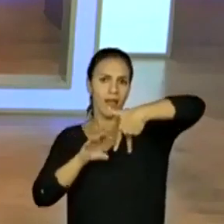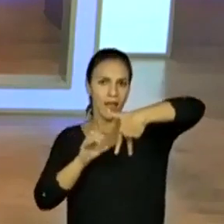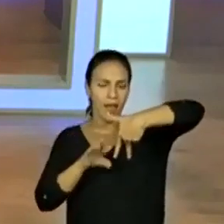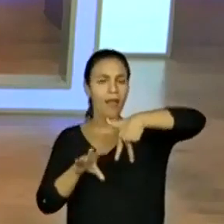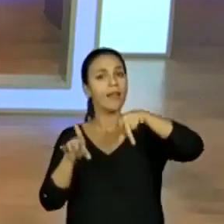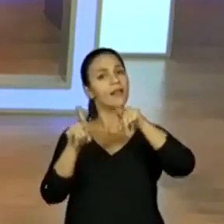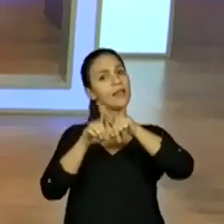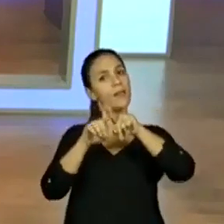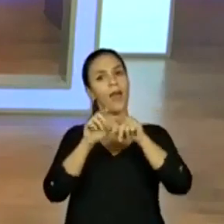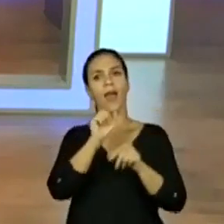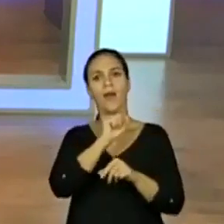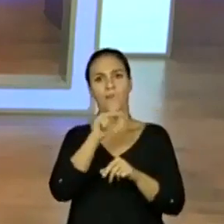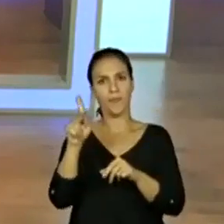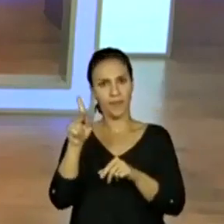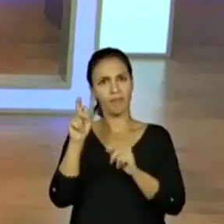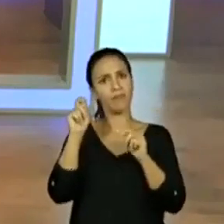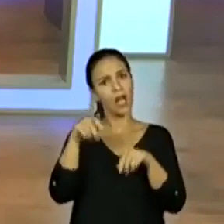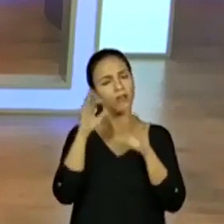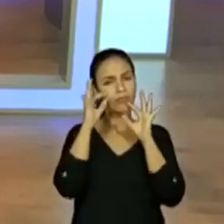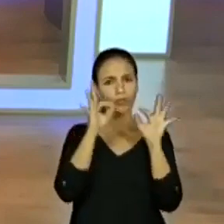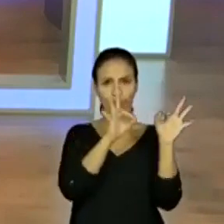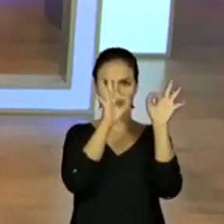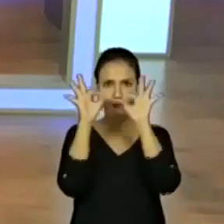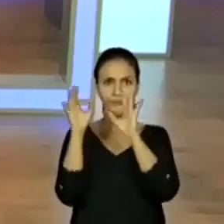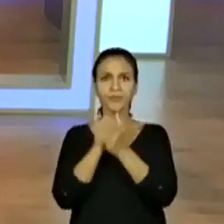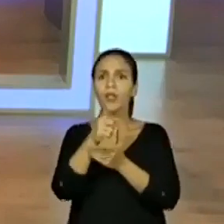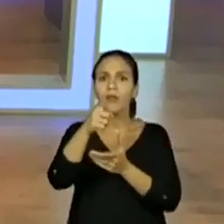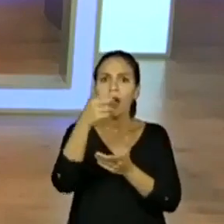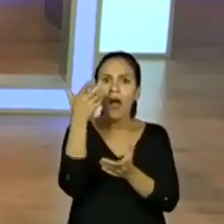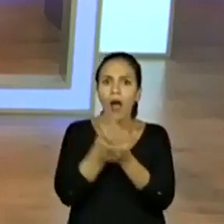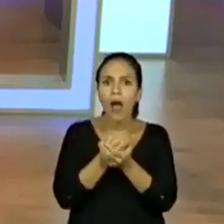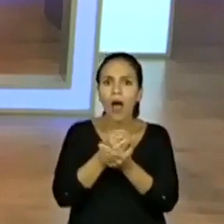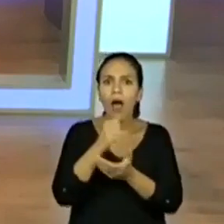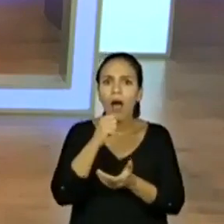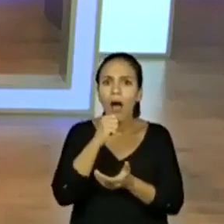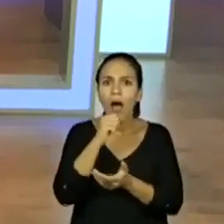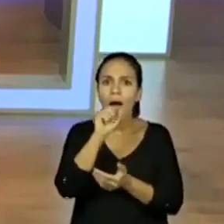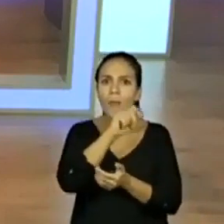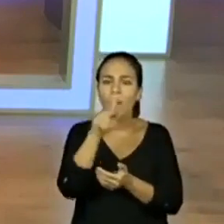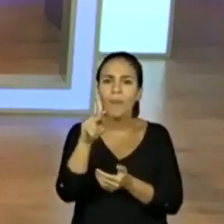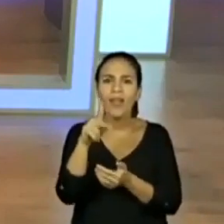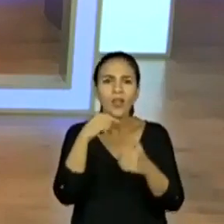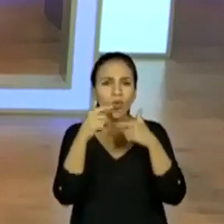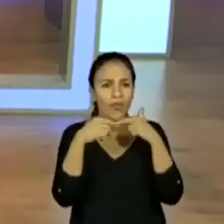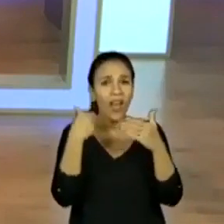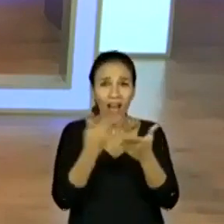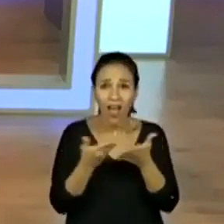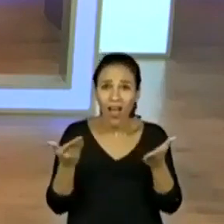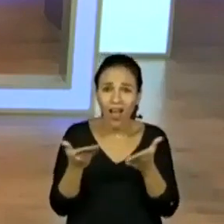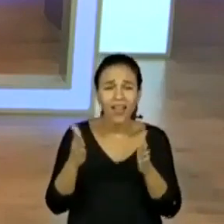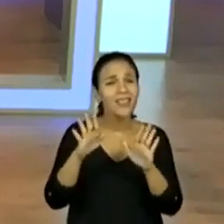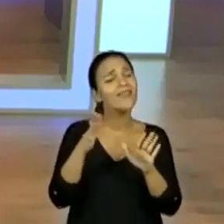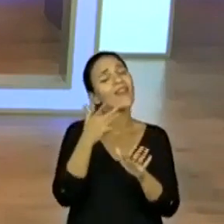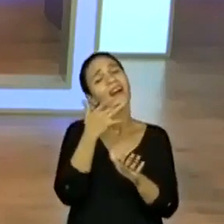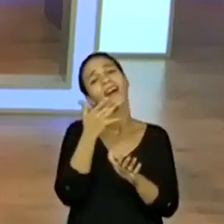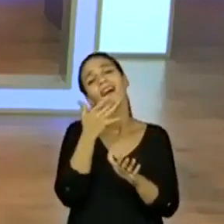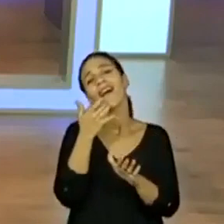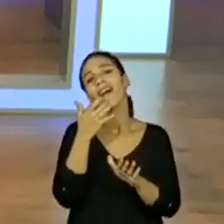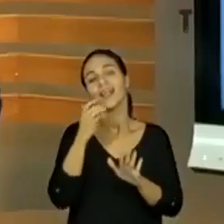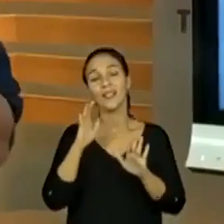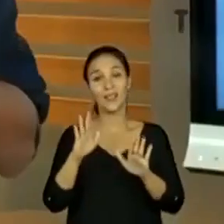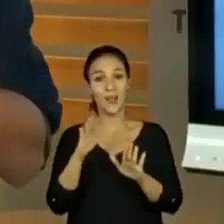Muito importante, para você que ainda não fez o download do aplicativo e tá com dúvida onde fazer, é bem simples.